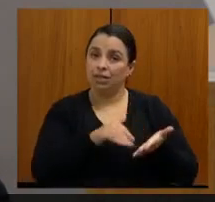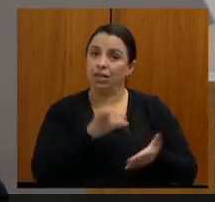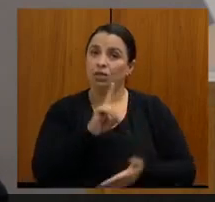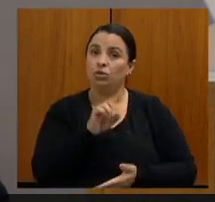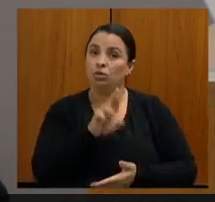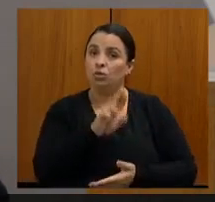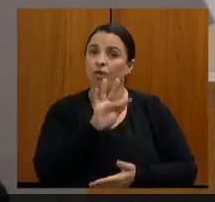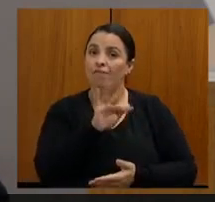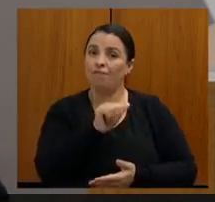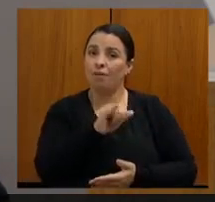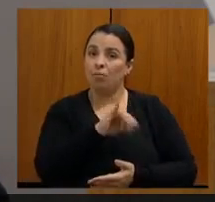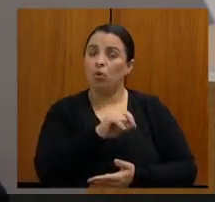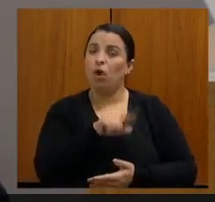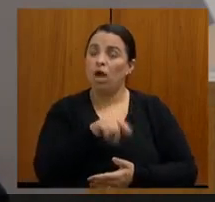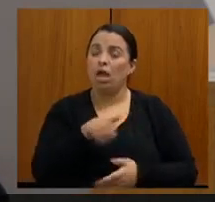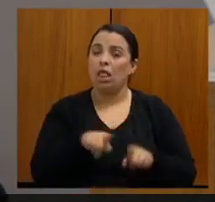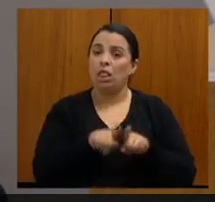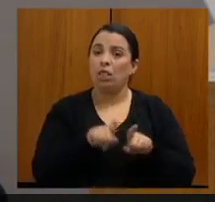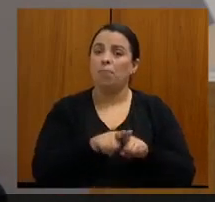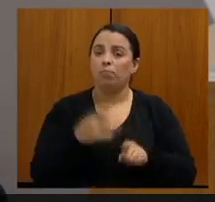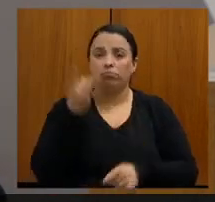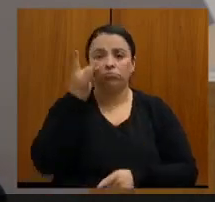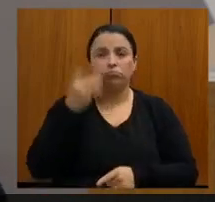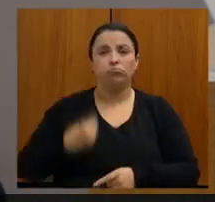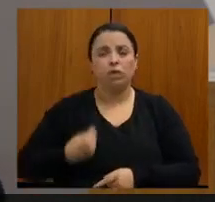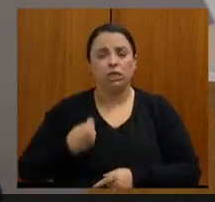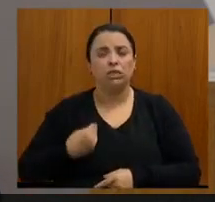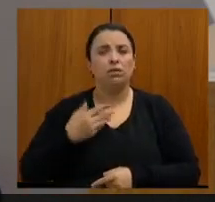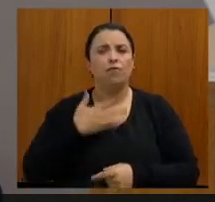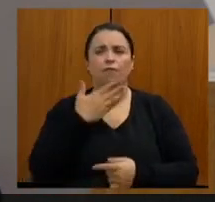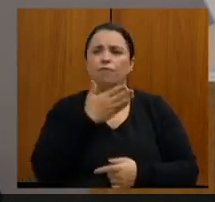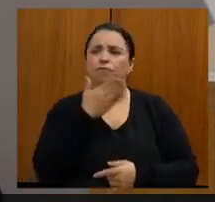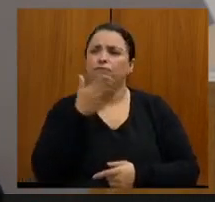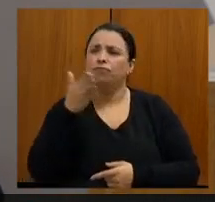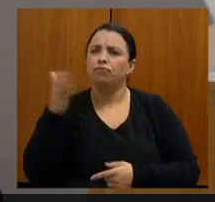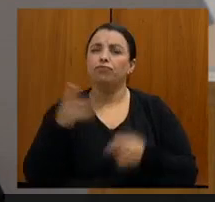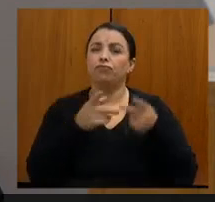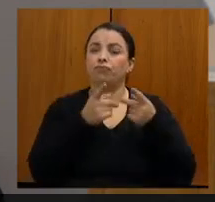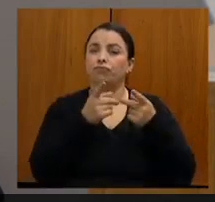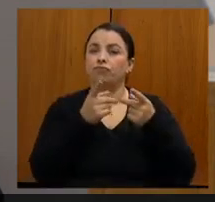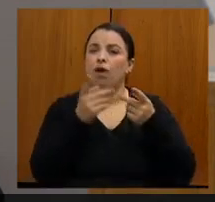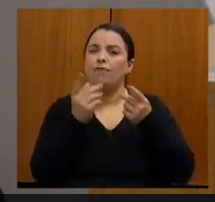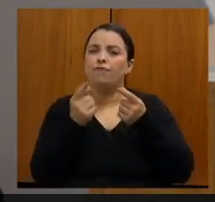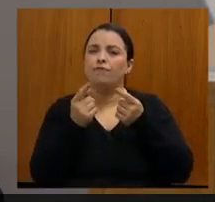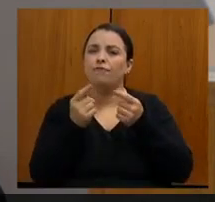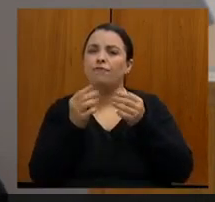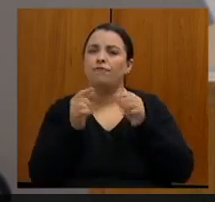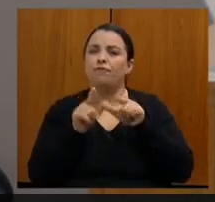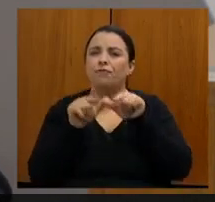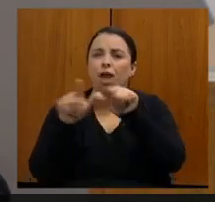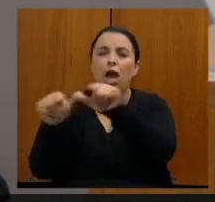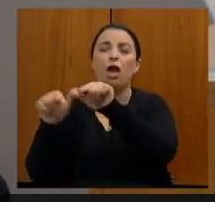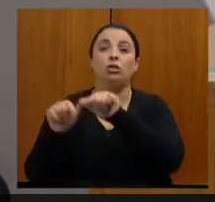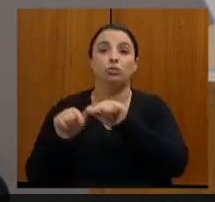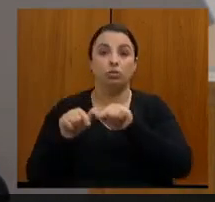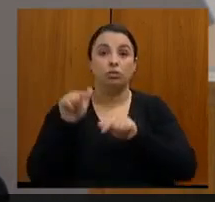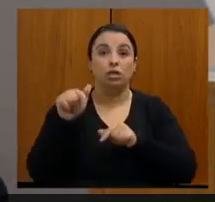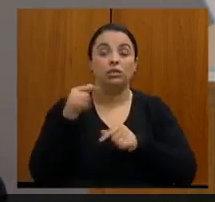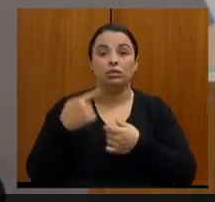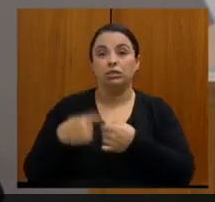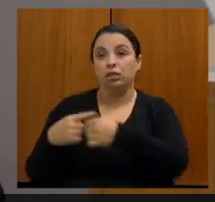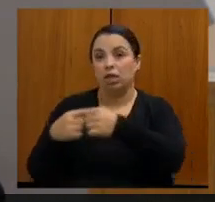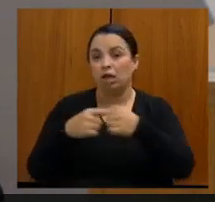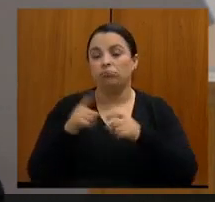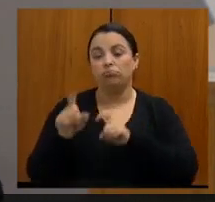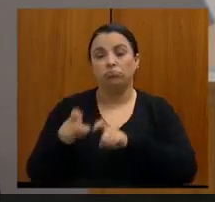é muito presente, ele viaja muito, ele está muito presente em todas as cidades do interior de Minas Gerais. E isso é um